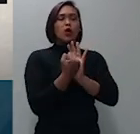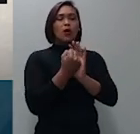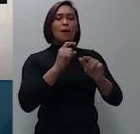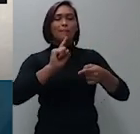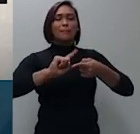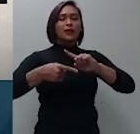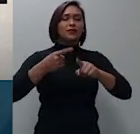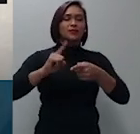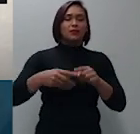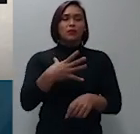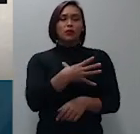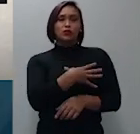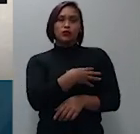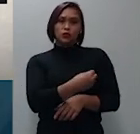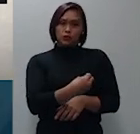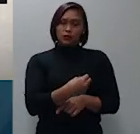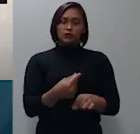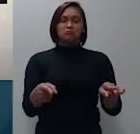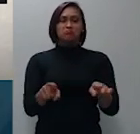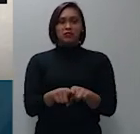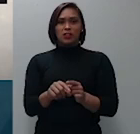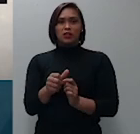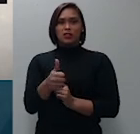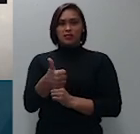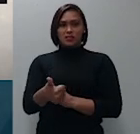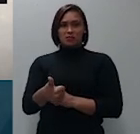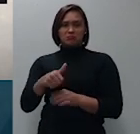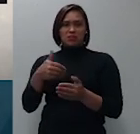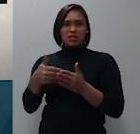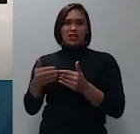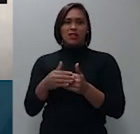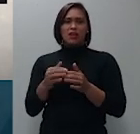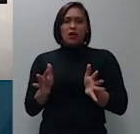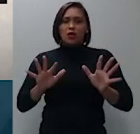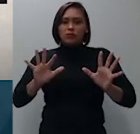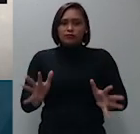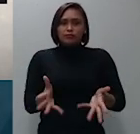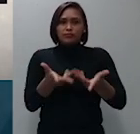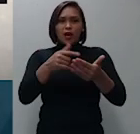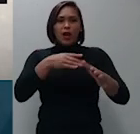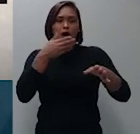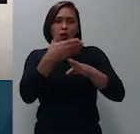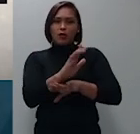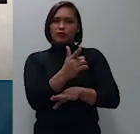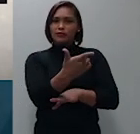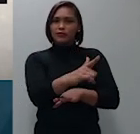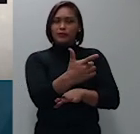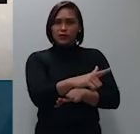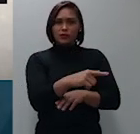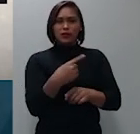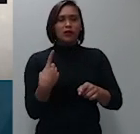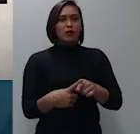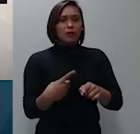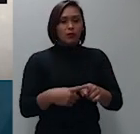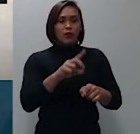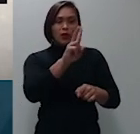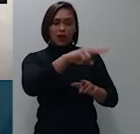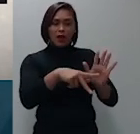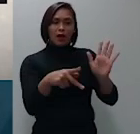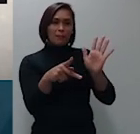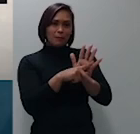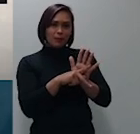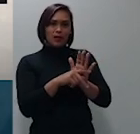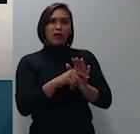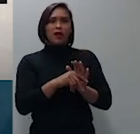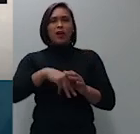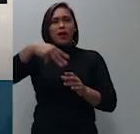infantes sem que houvesse sua expressa autorização porque ela era ela a tia a gestora